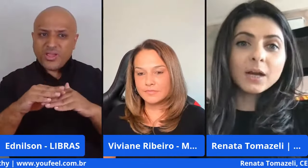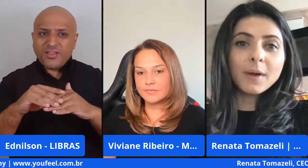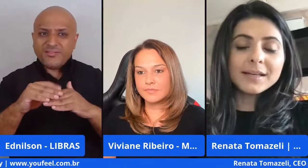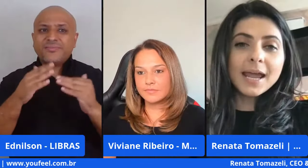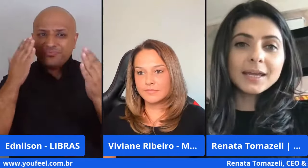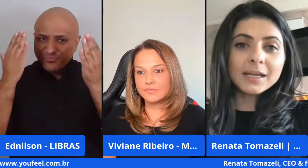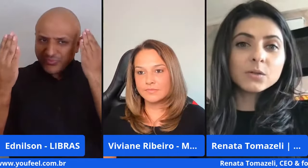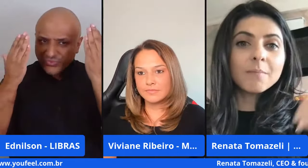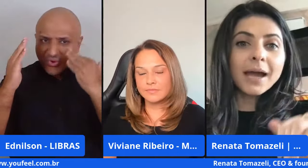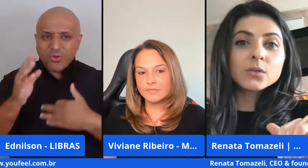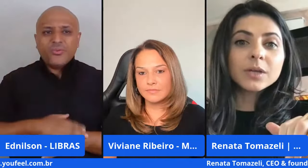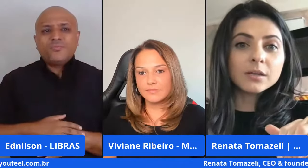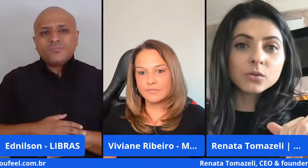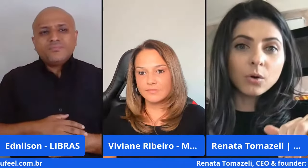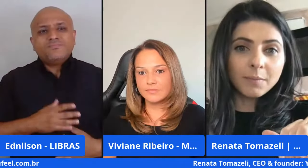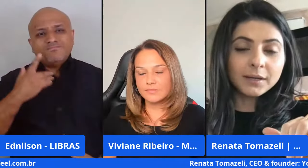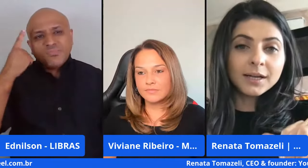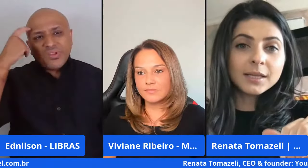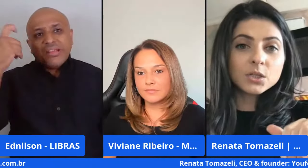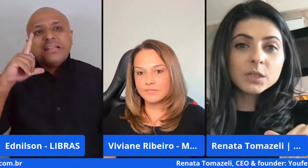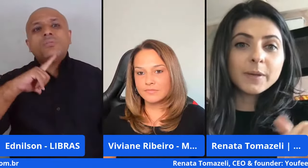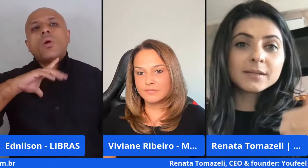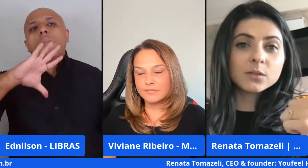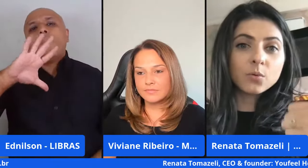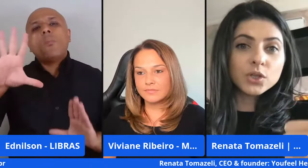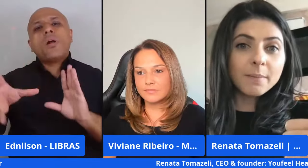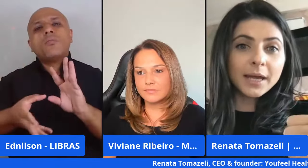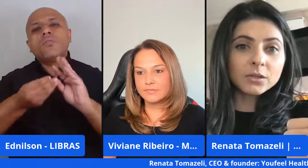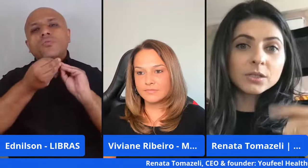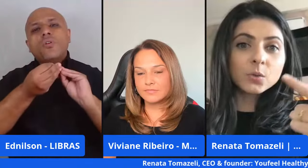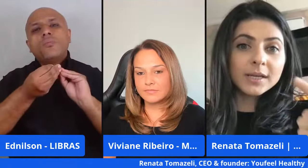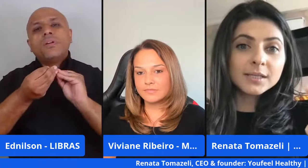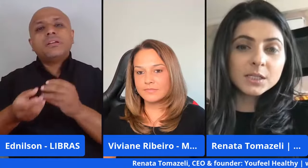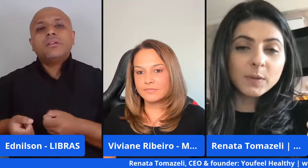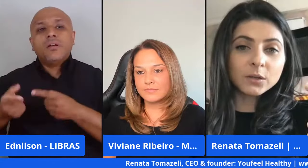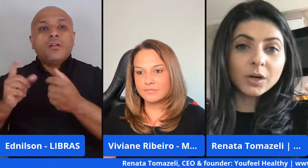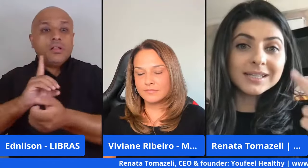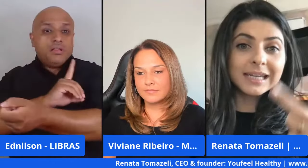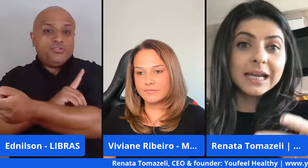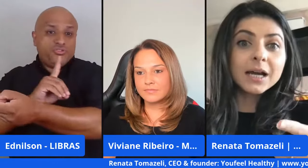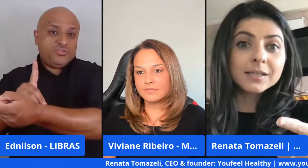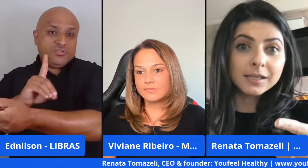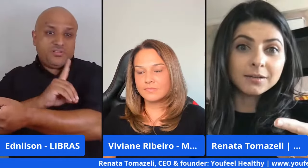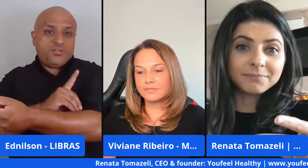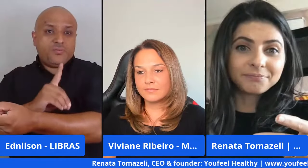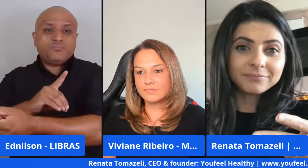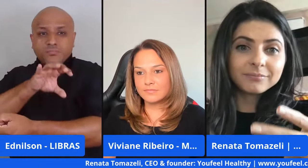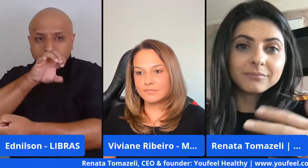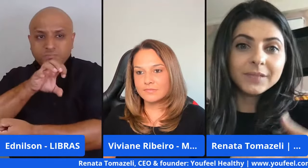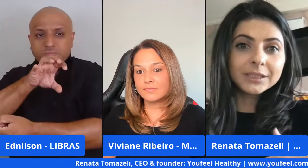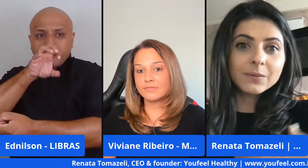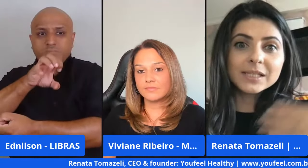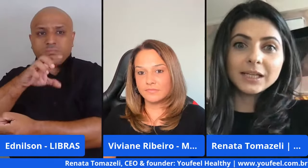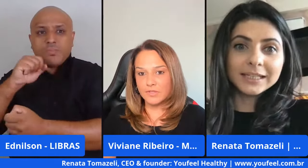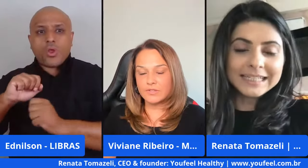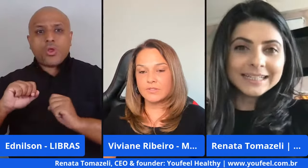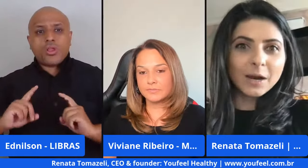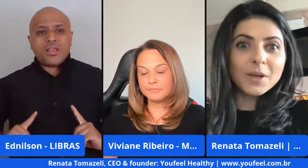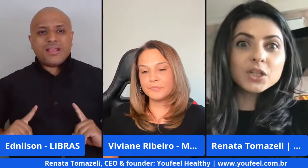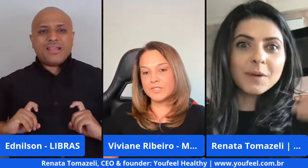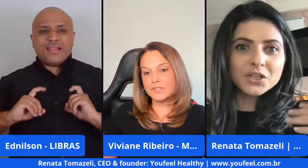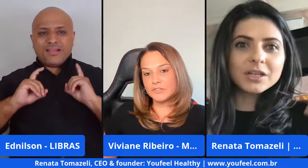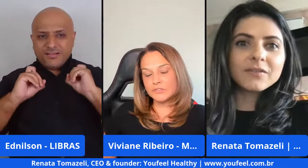para vocês terem uma ideia isso é mais do que a soma das despesas com diabetes doenças respiratórias e câncer então assim